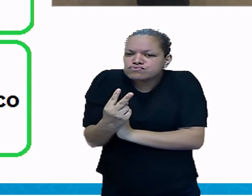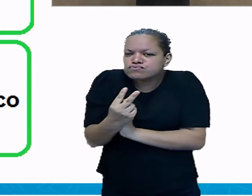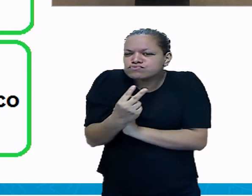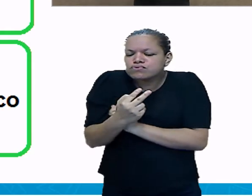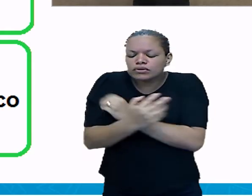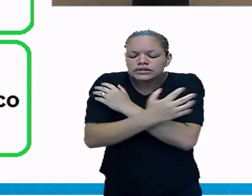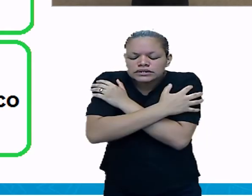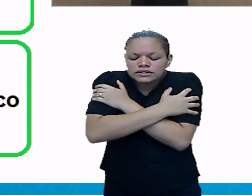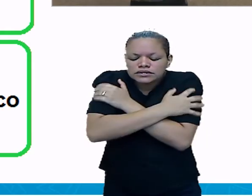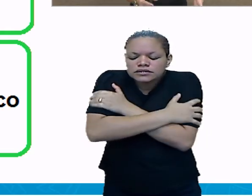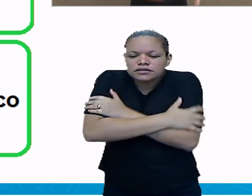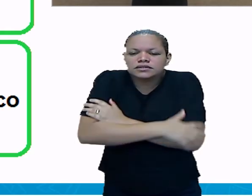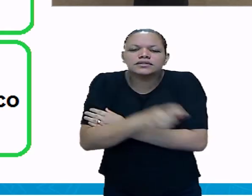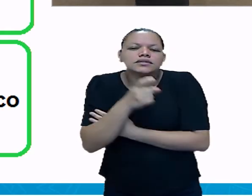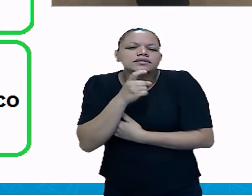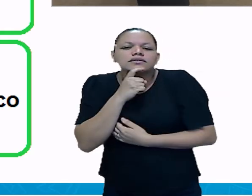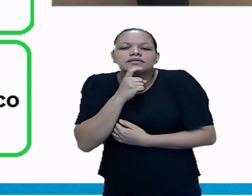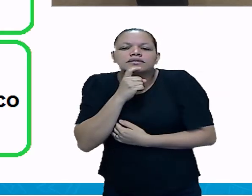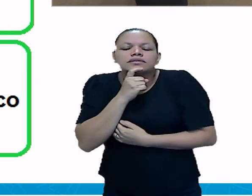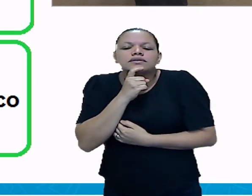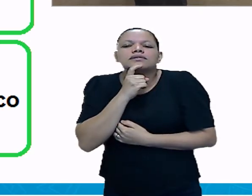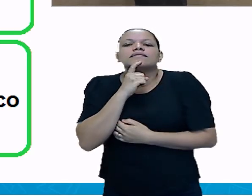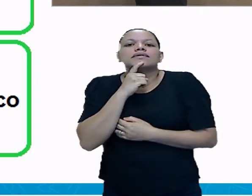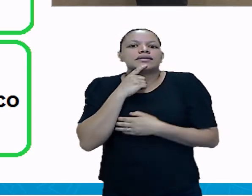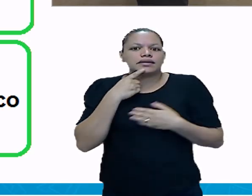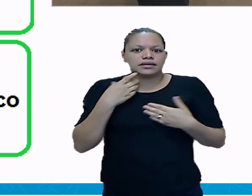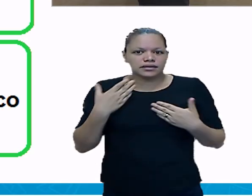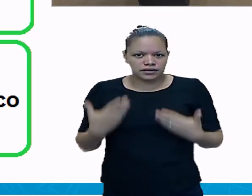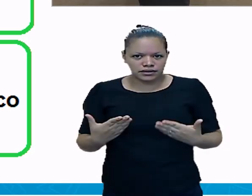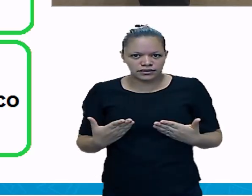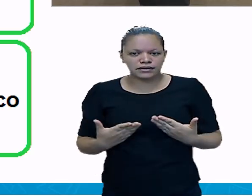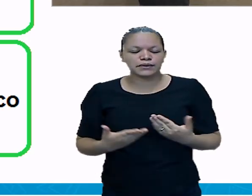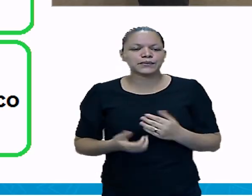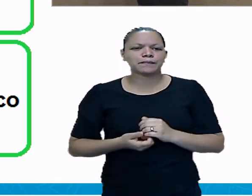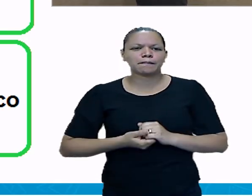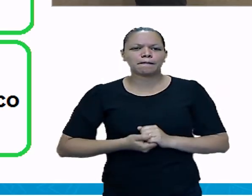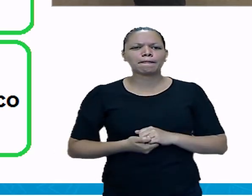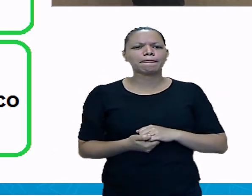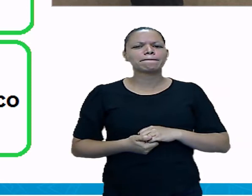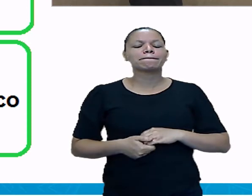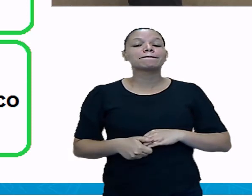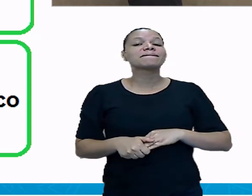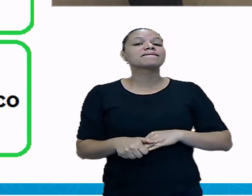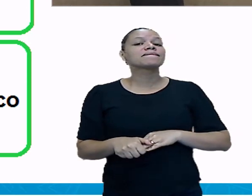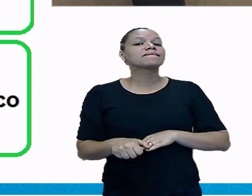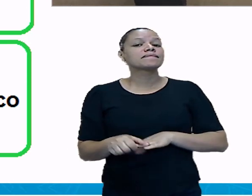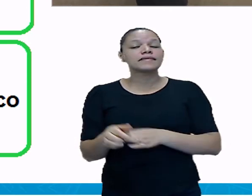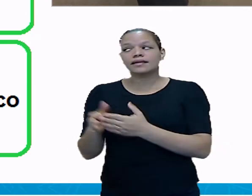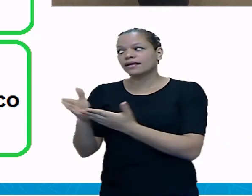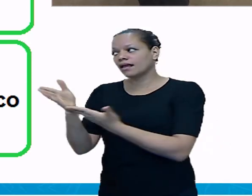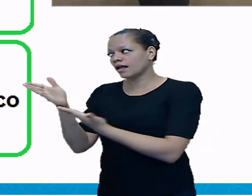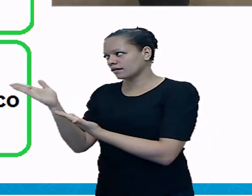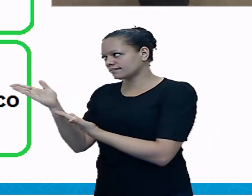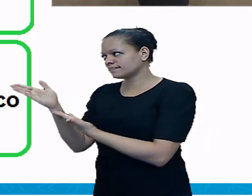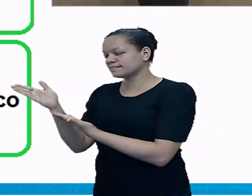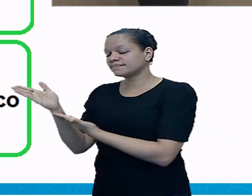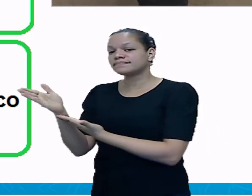frio, vai evitar que o frio chegue rapidamente ali naquele ambiente. Aqui, o seu pé no